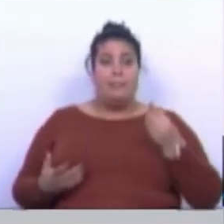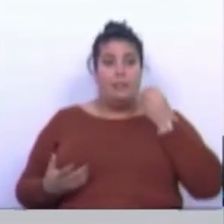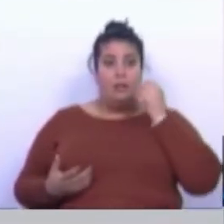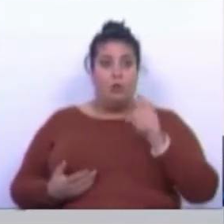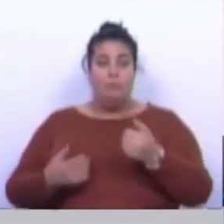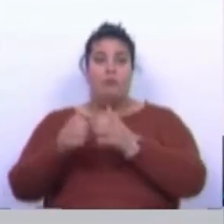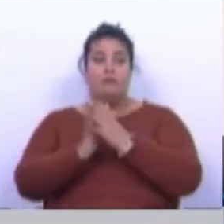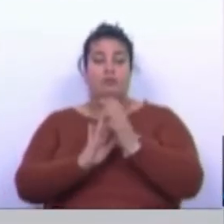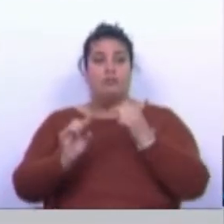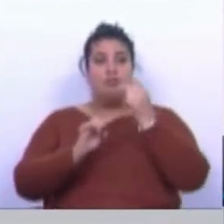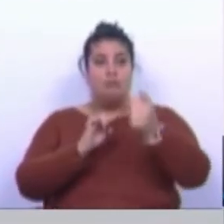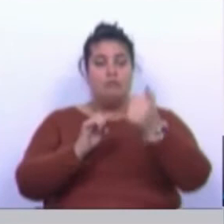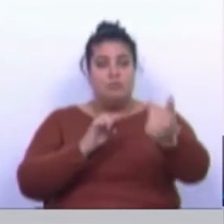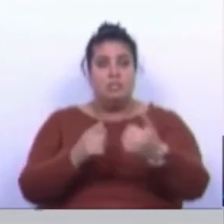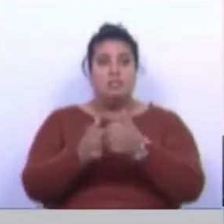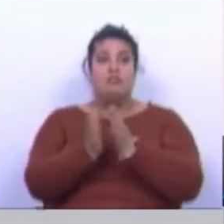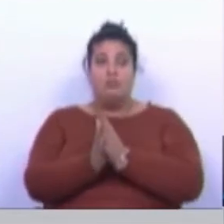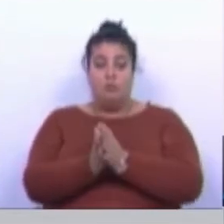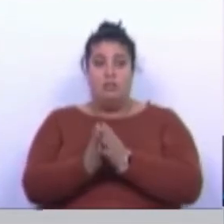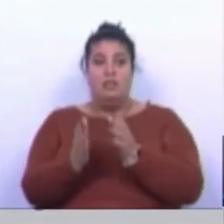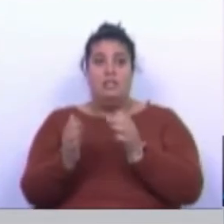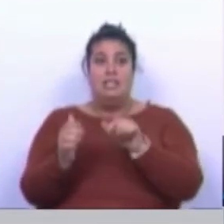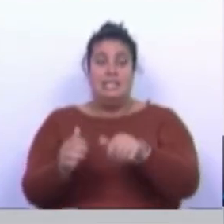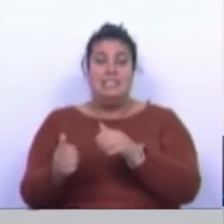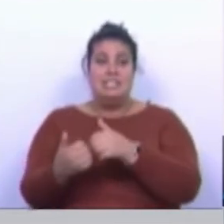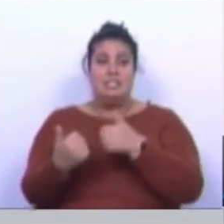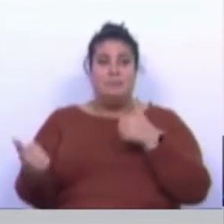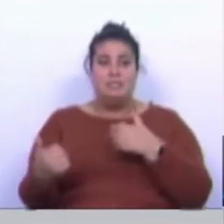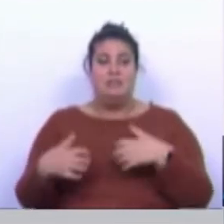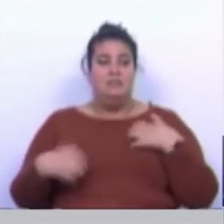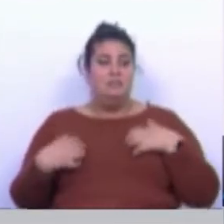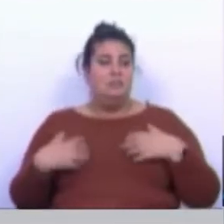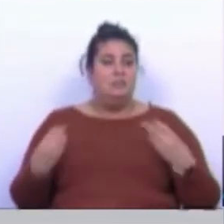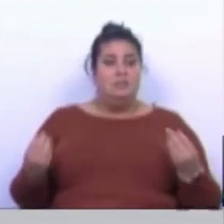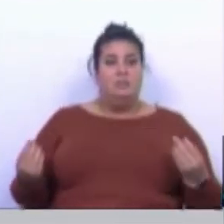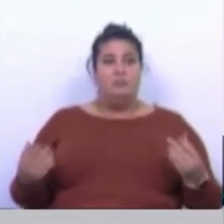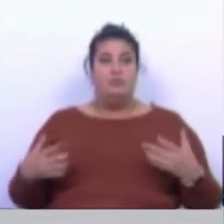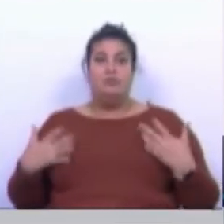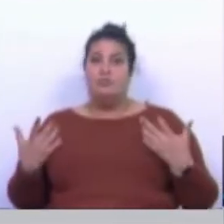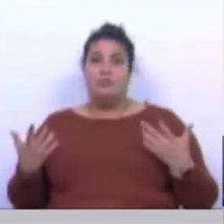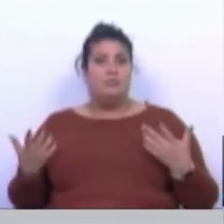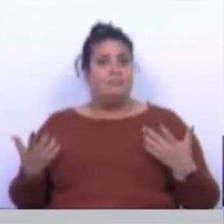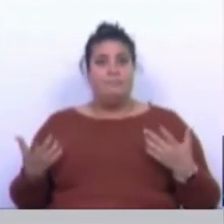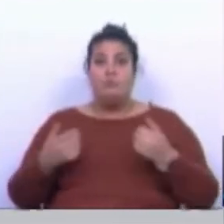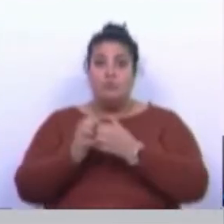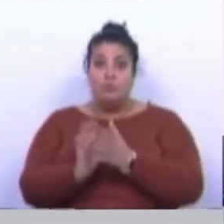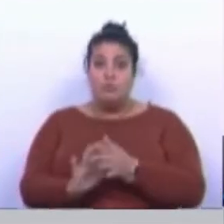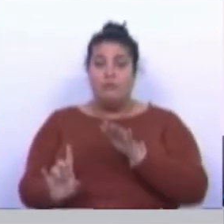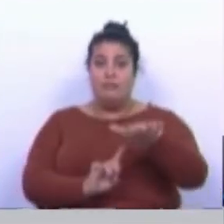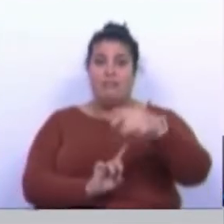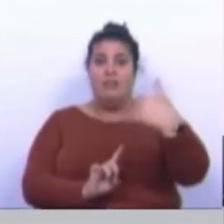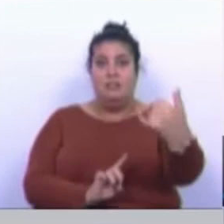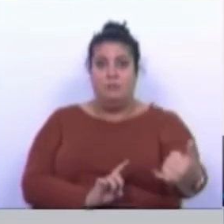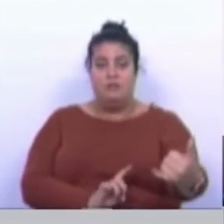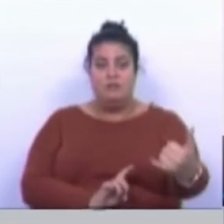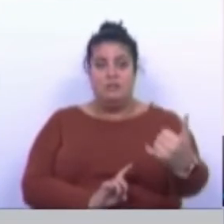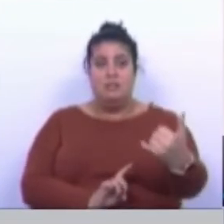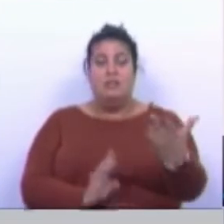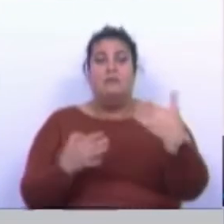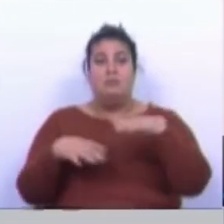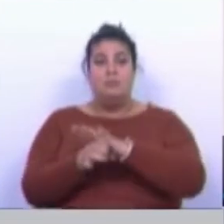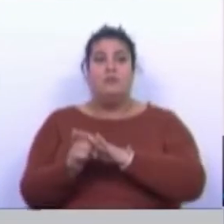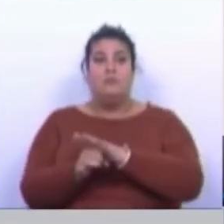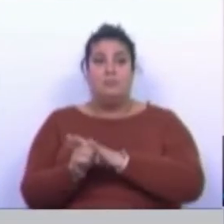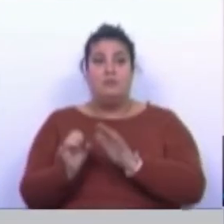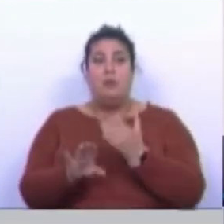todas as consequências do que esta pandemia, esta separação, estes níveis de ansiedade, este alto nível de intervenção vai ter sobre as mulheres, mas mesmo num